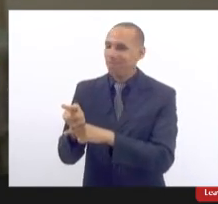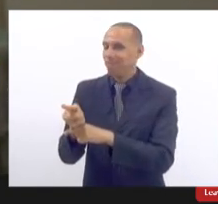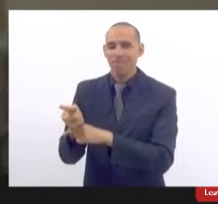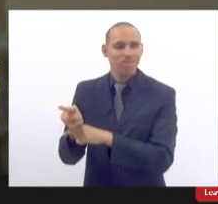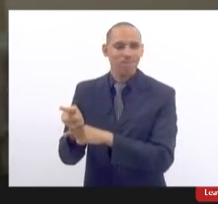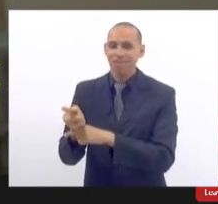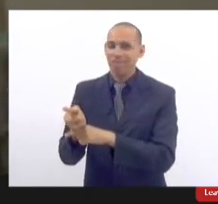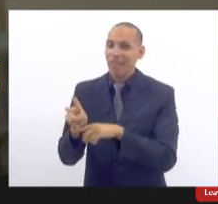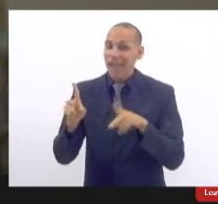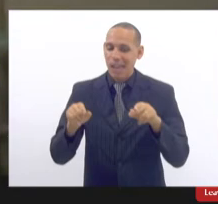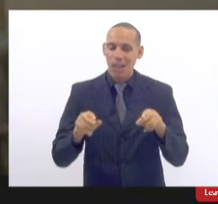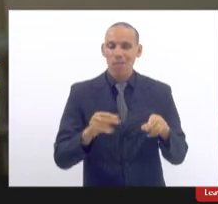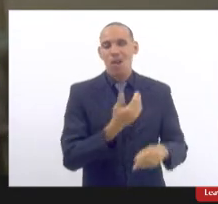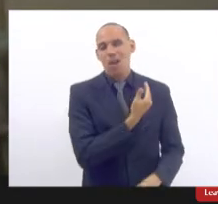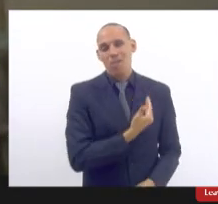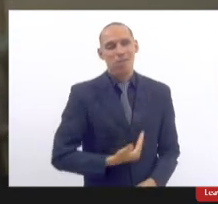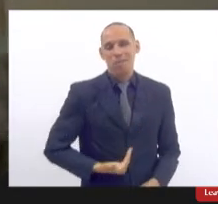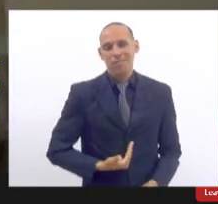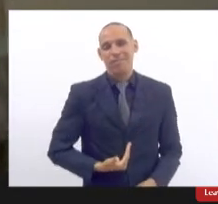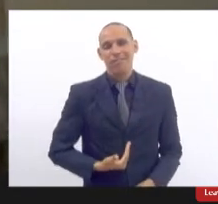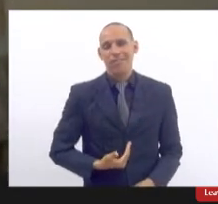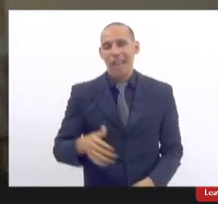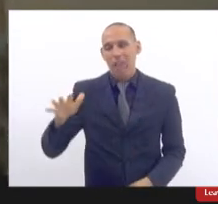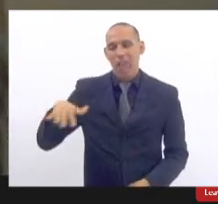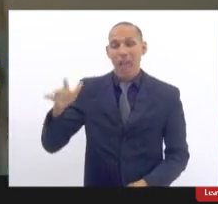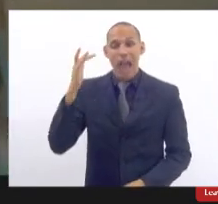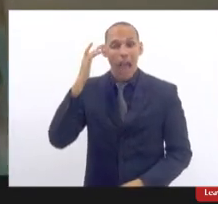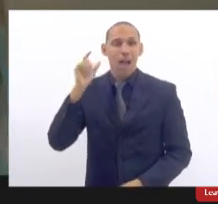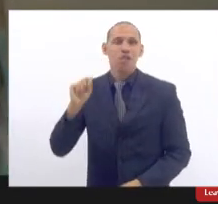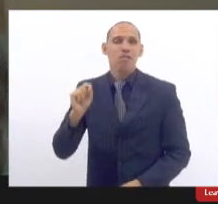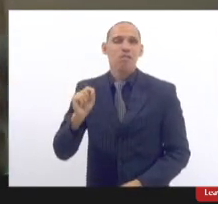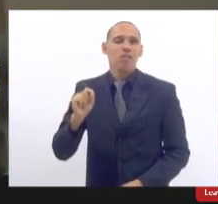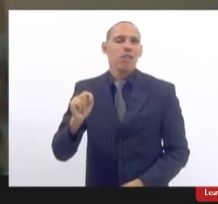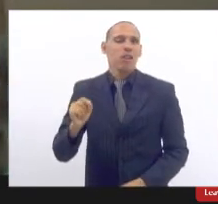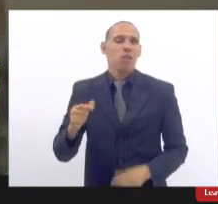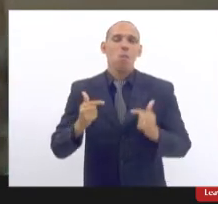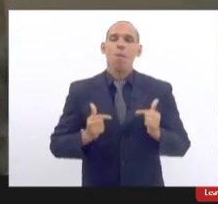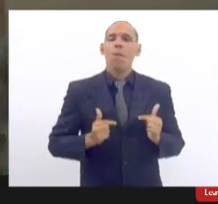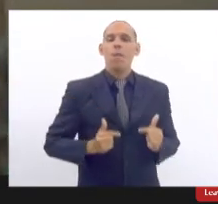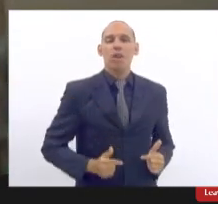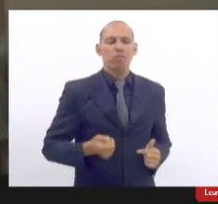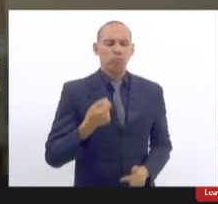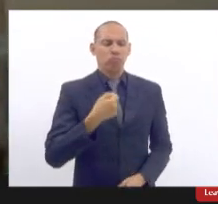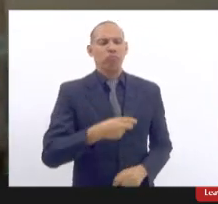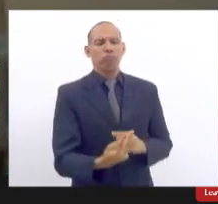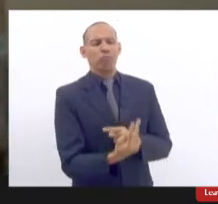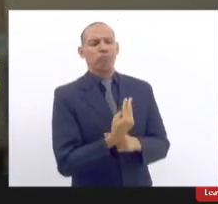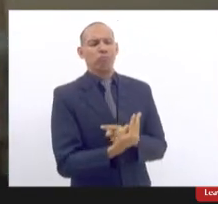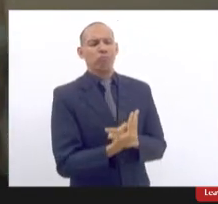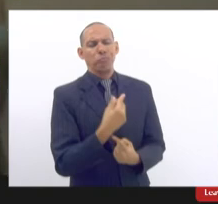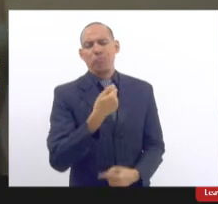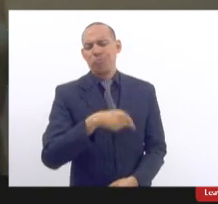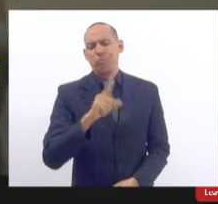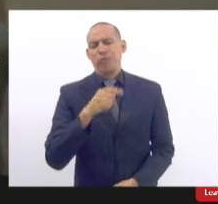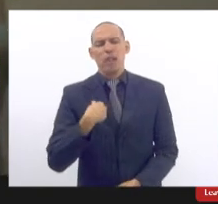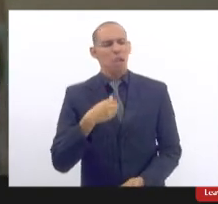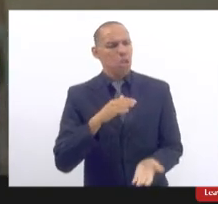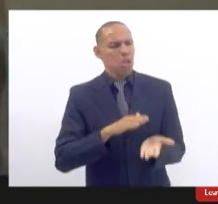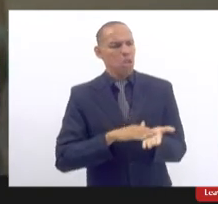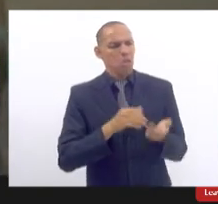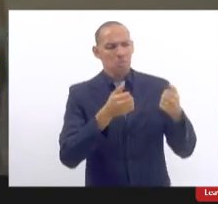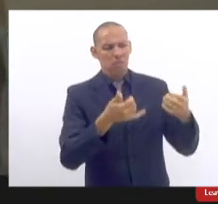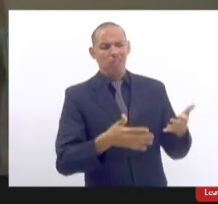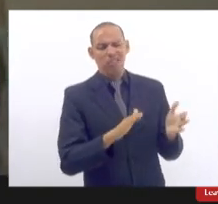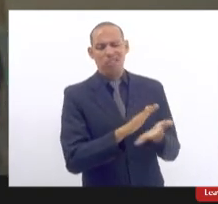o público tem eles acham que eles são imunes eles não precisam prestar contas do que